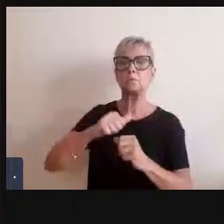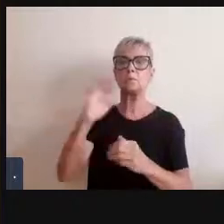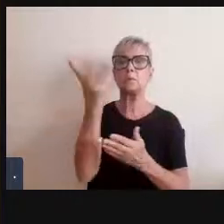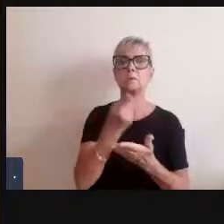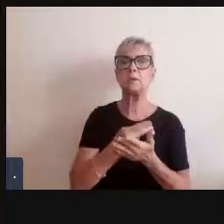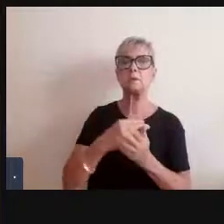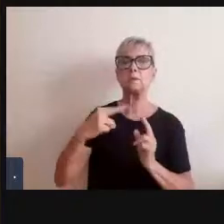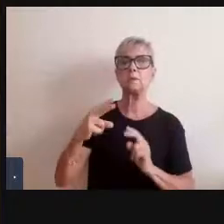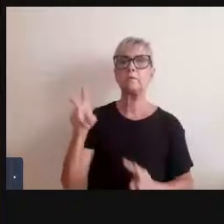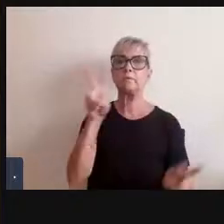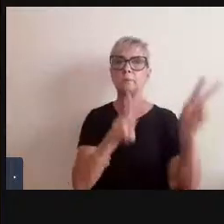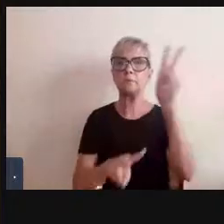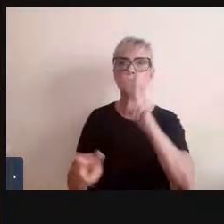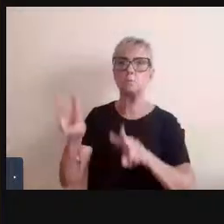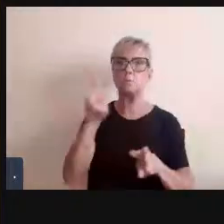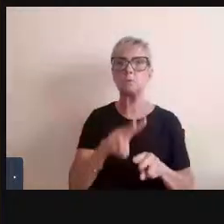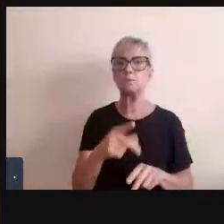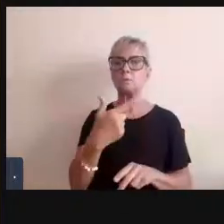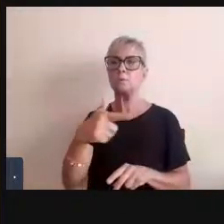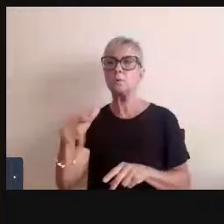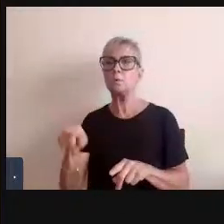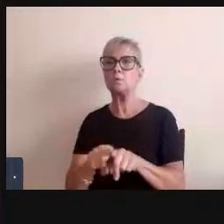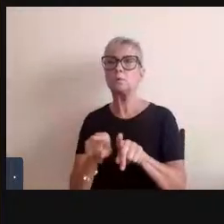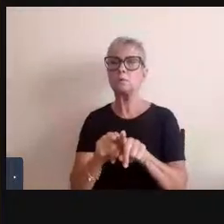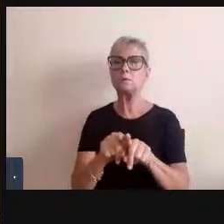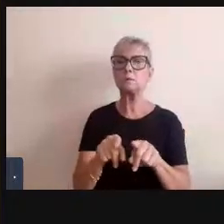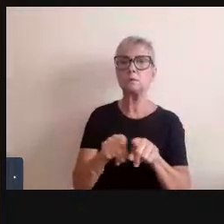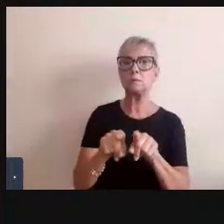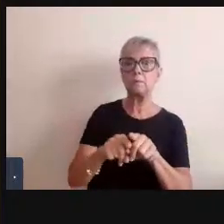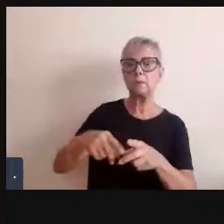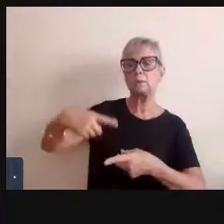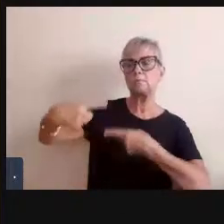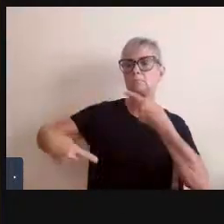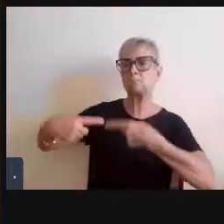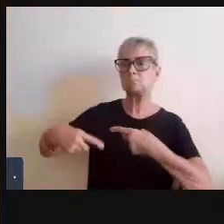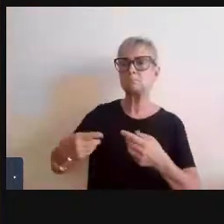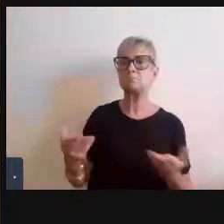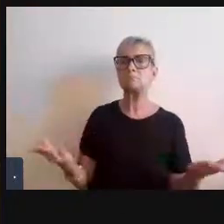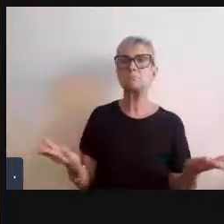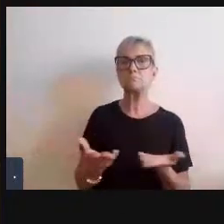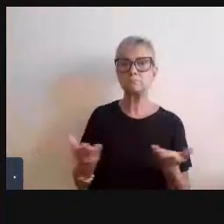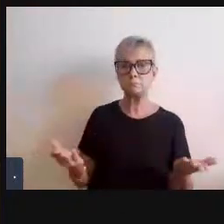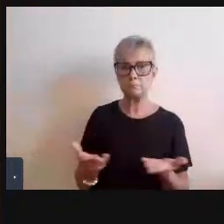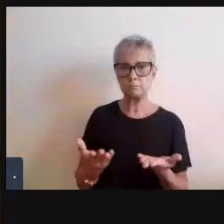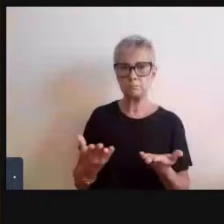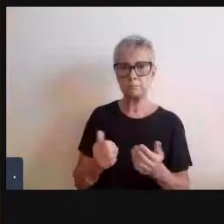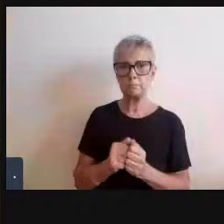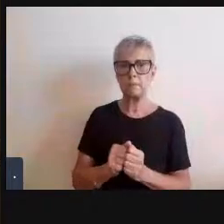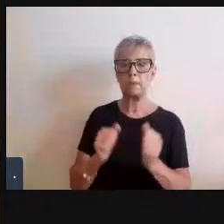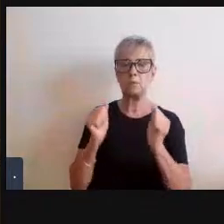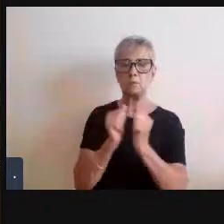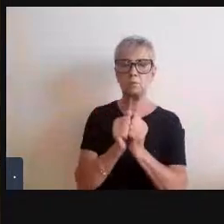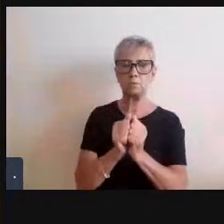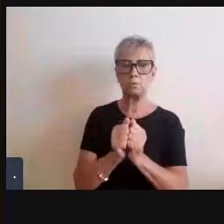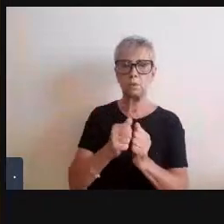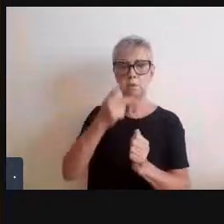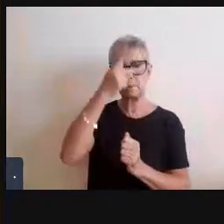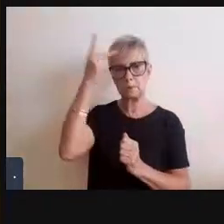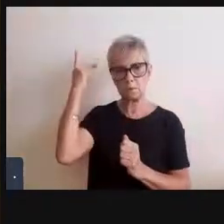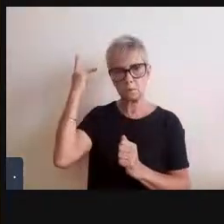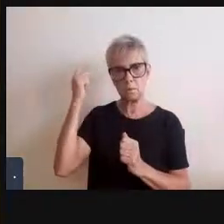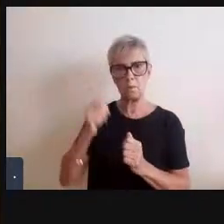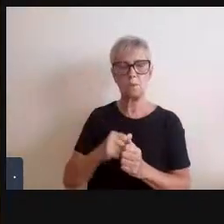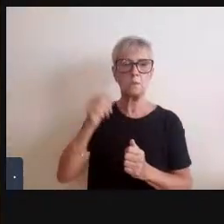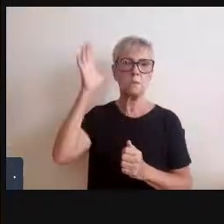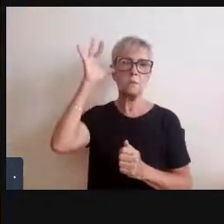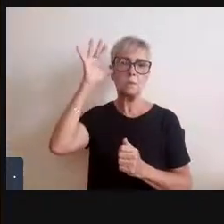Essas e outras questões serão debatidas nessa mesa redonda e, junto ao público presente, esperamos